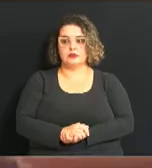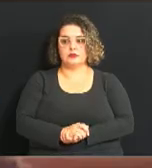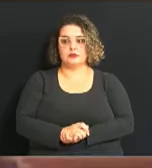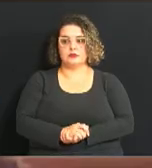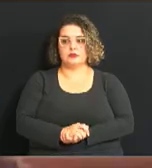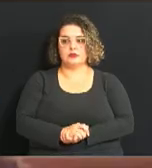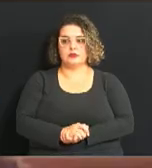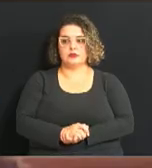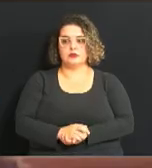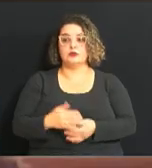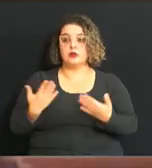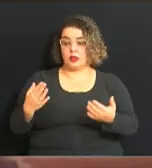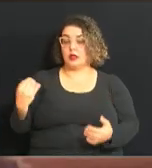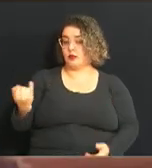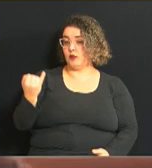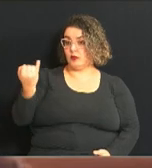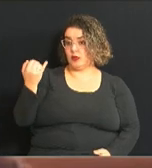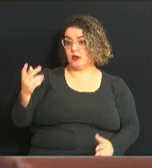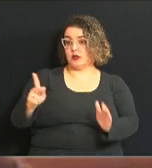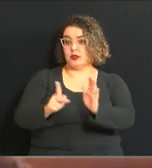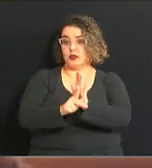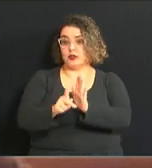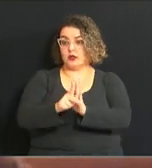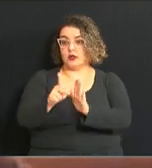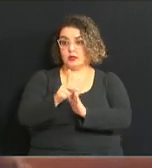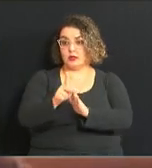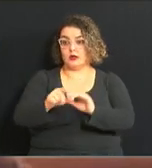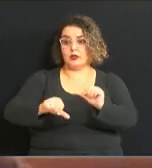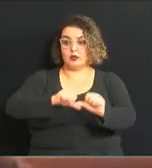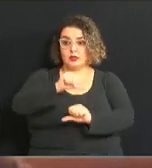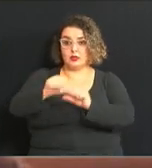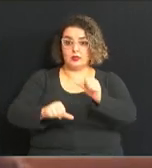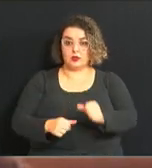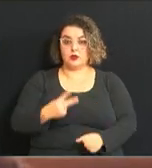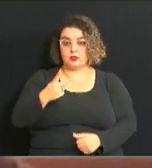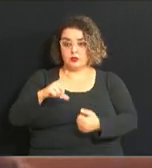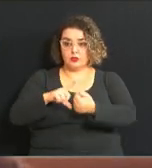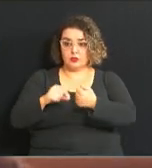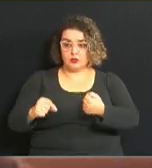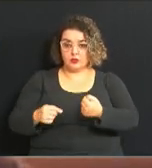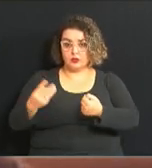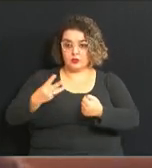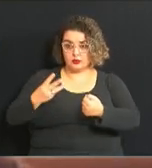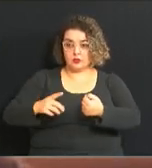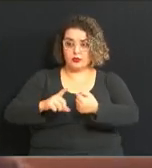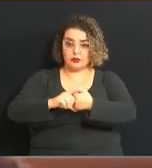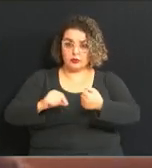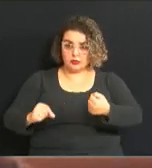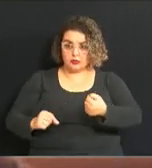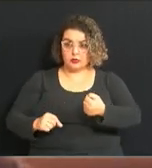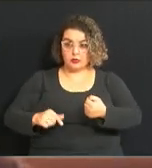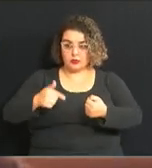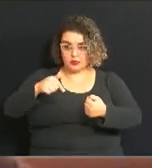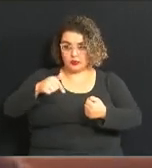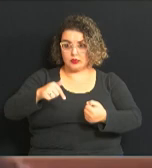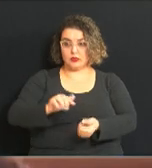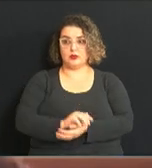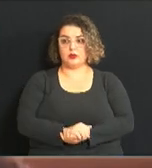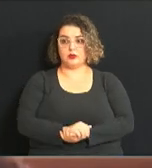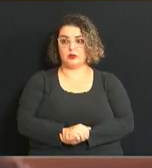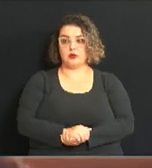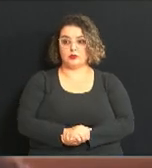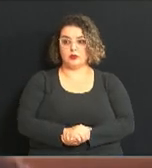É importante que esse projeto, ele altera dois artigos, o artigo 3º e o artigo nº 7. O artigo 7º é